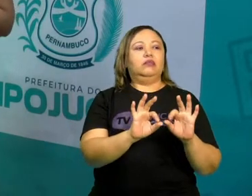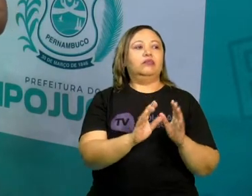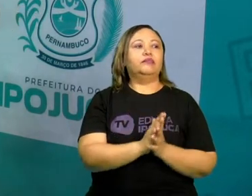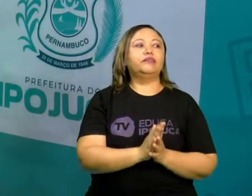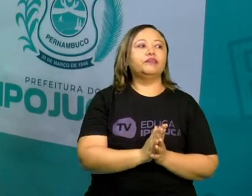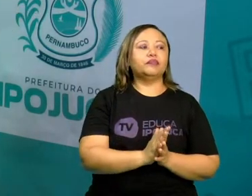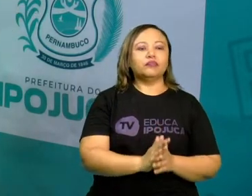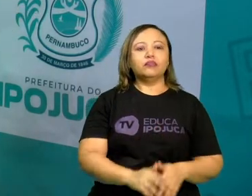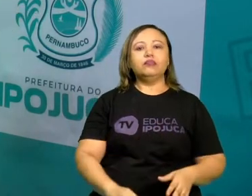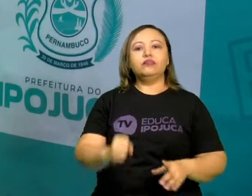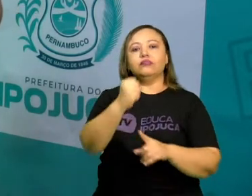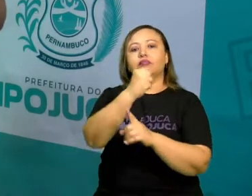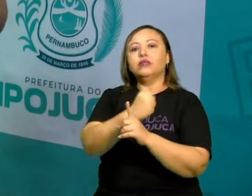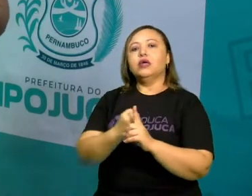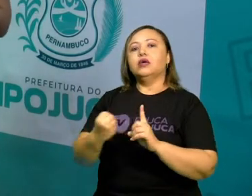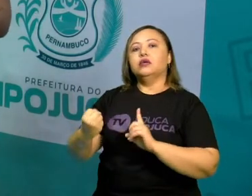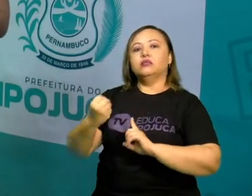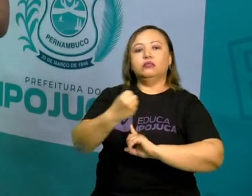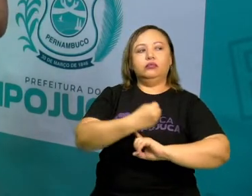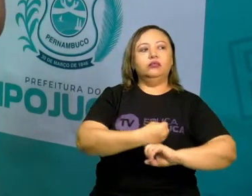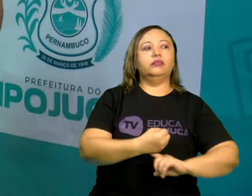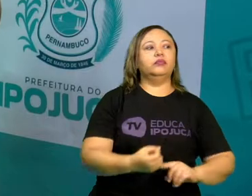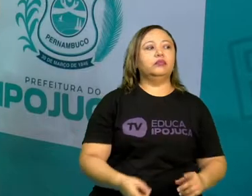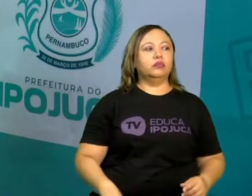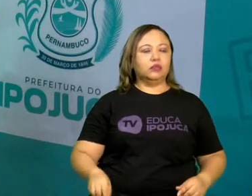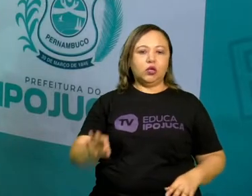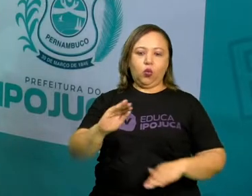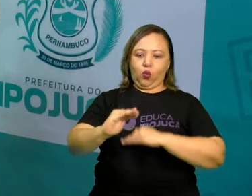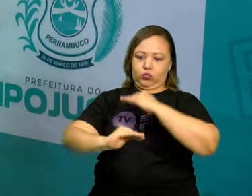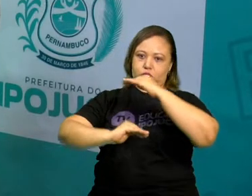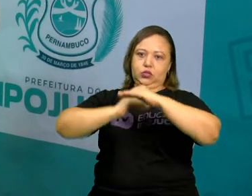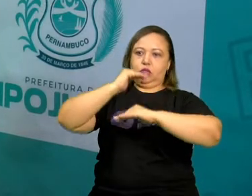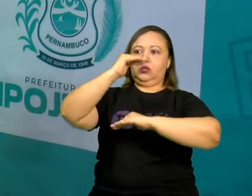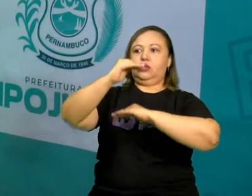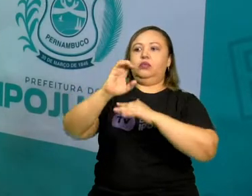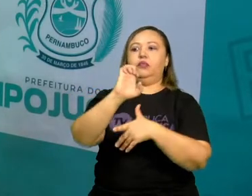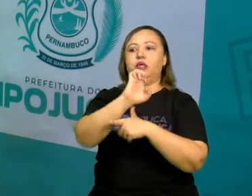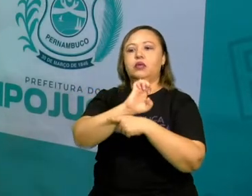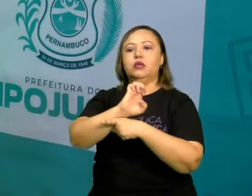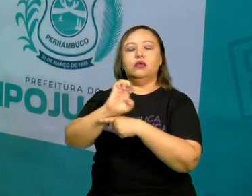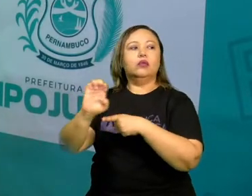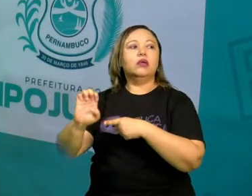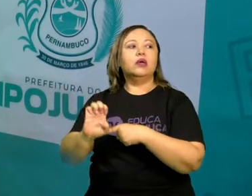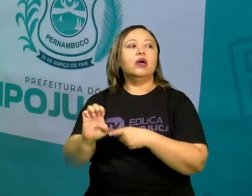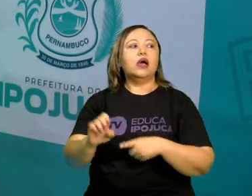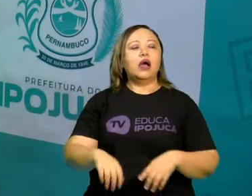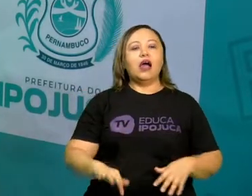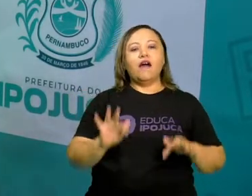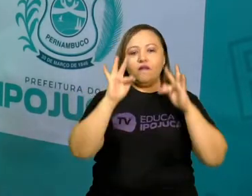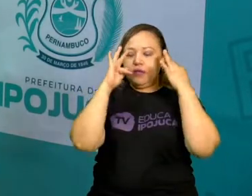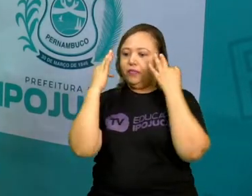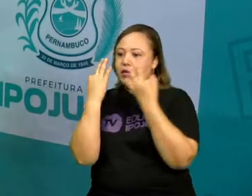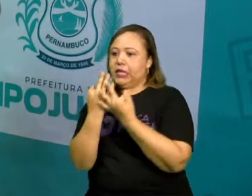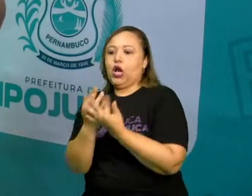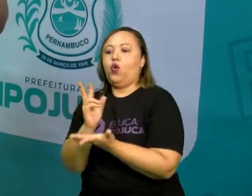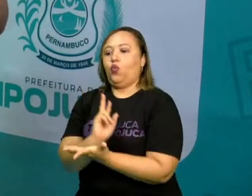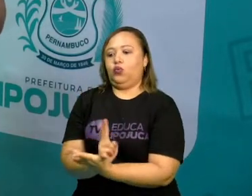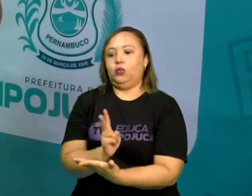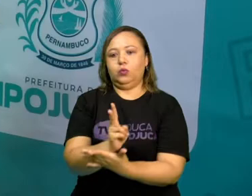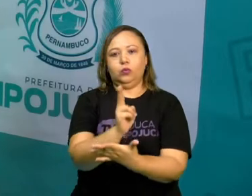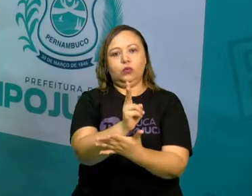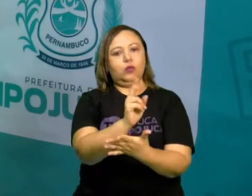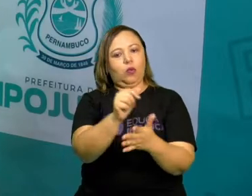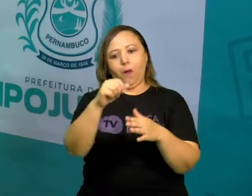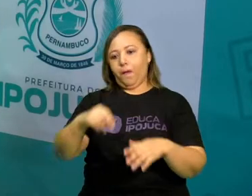A socialização primária. Mesmo com o desenvolvimento do estado, as famílias não deixou de existir. Sendo